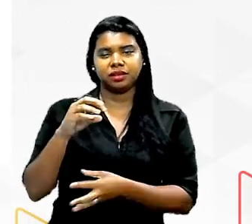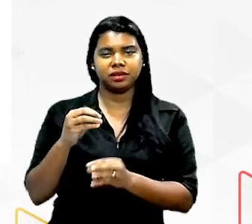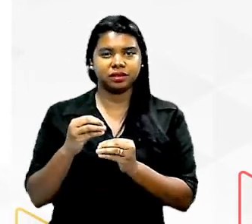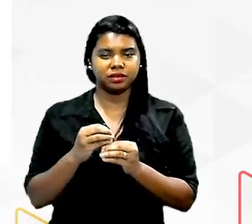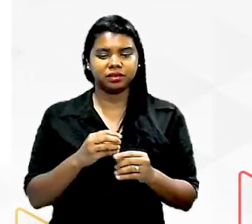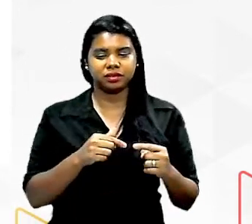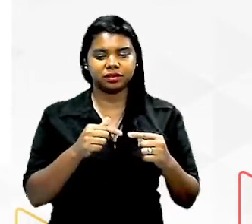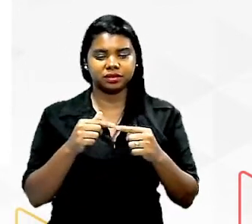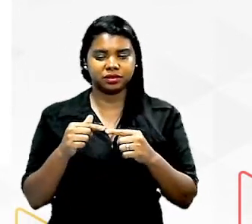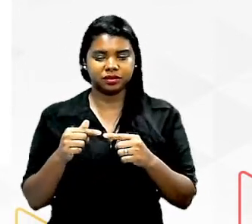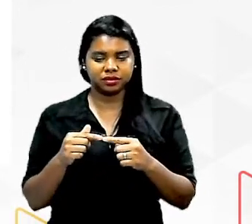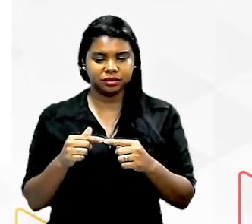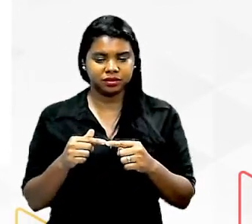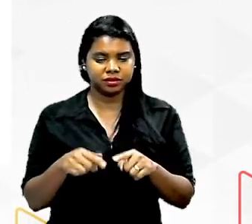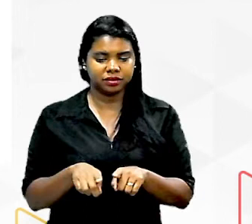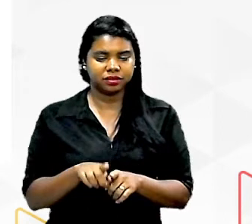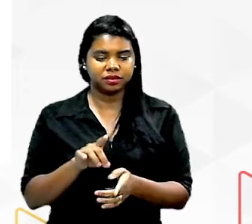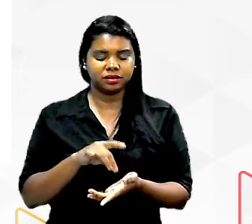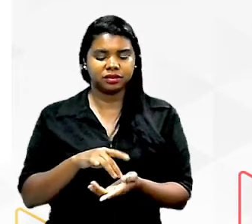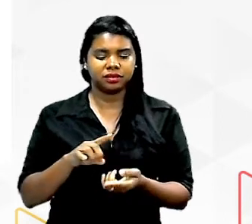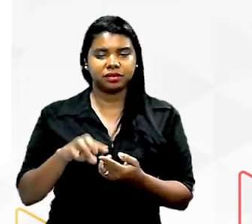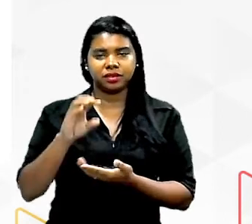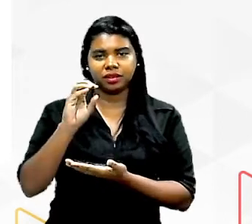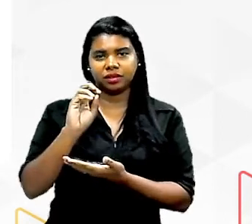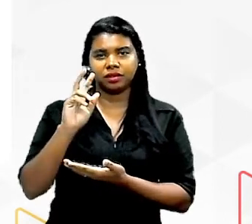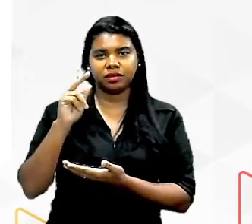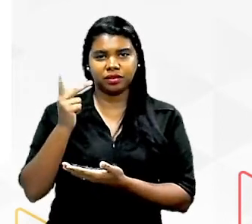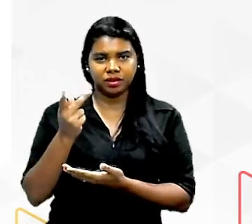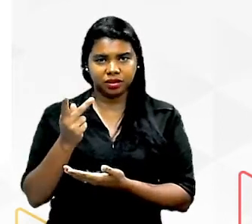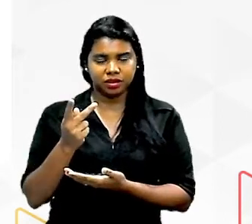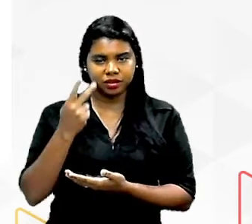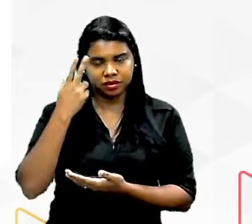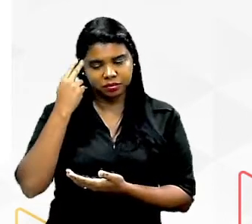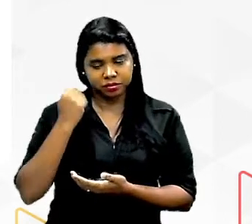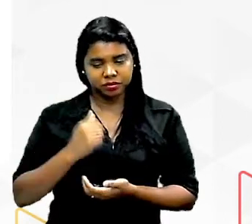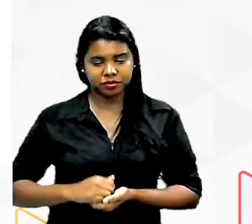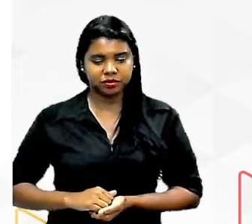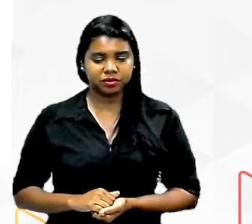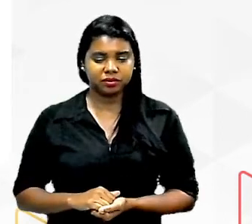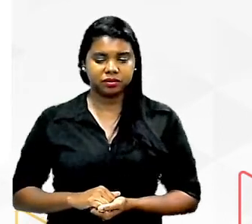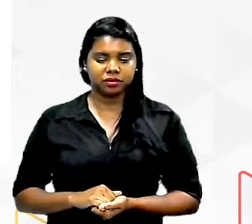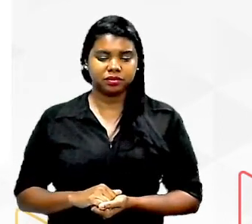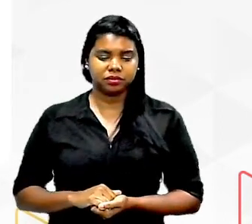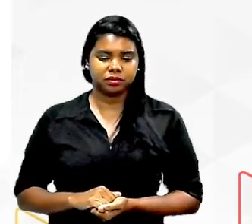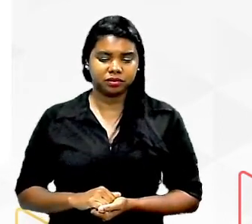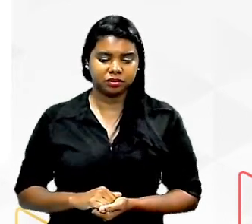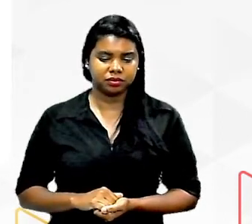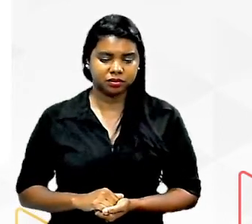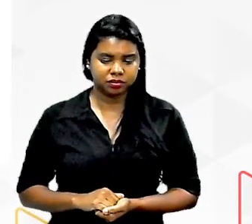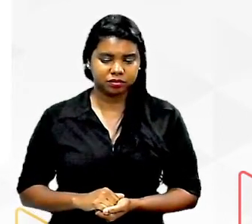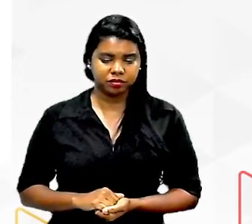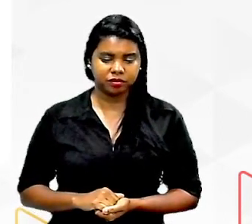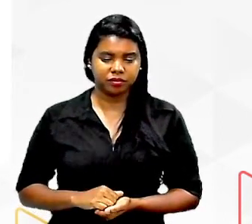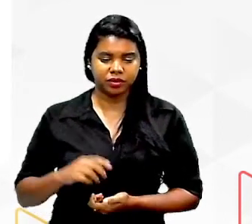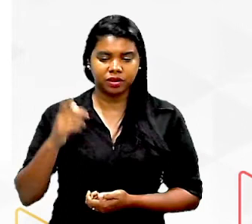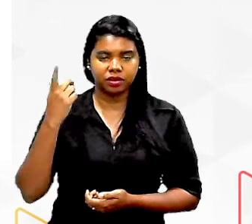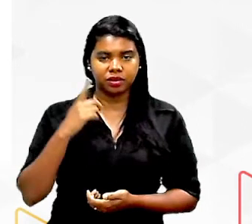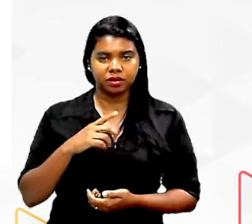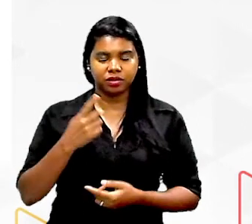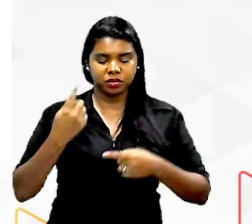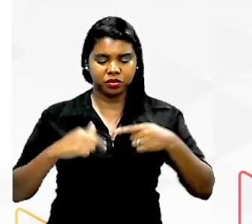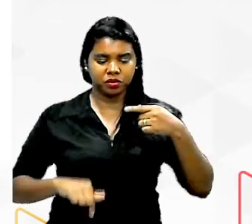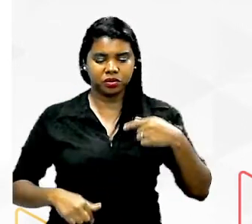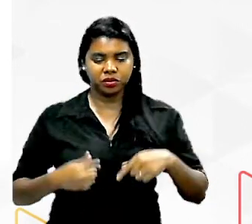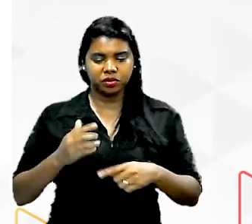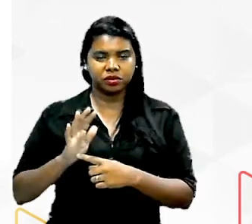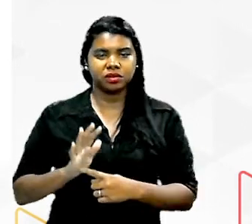ligação com oxigênio e um OH uma hidroxida no mesmo carbono só que aí pra ser considerado um lipídio essa cade